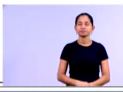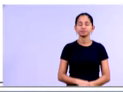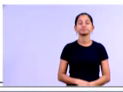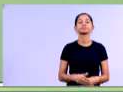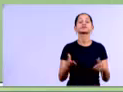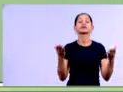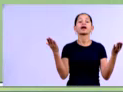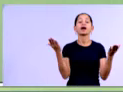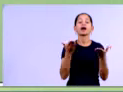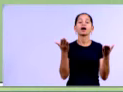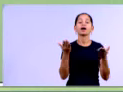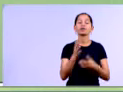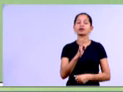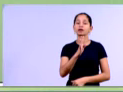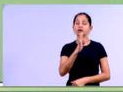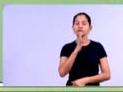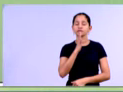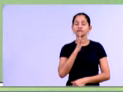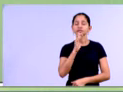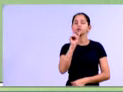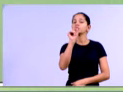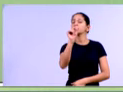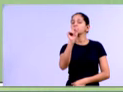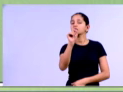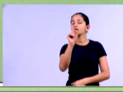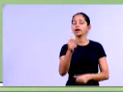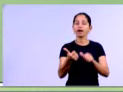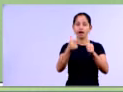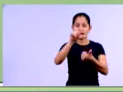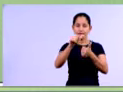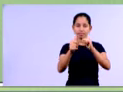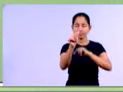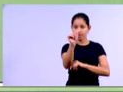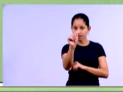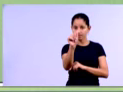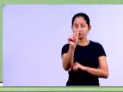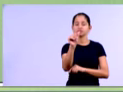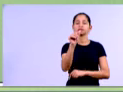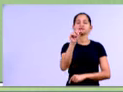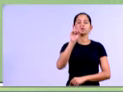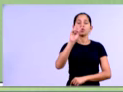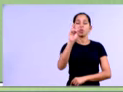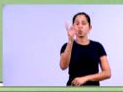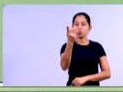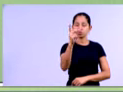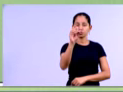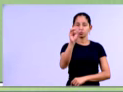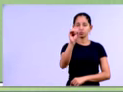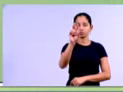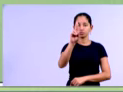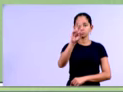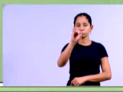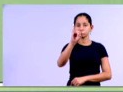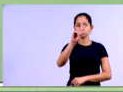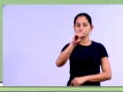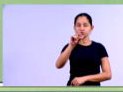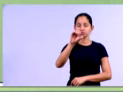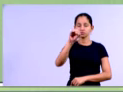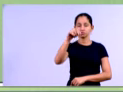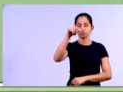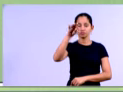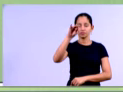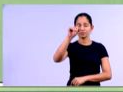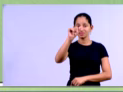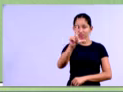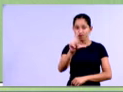Vamos conhecer agora, gente, a análise horizontal, né, do balanço. Então, a análise horizontal visa medir agora, tá,